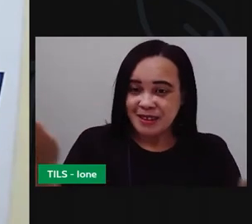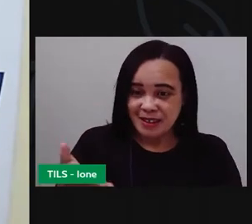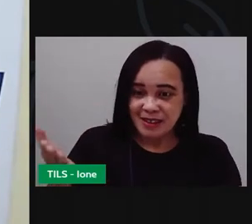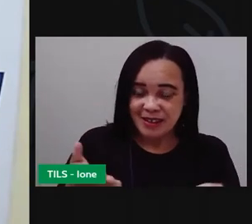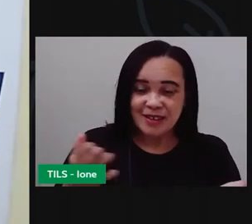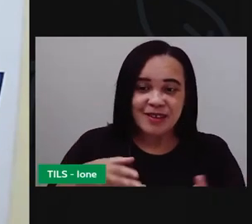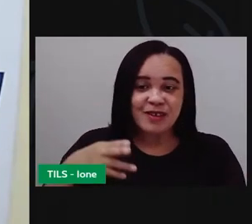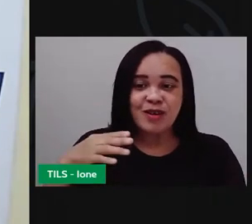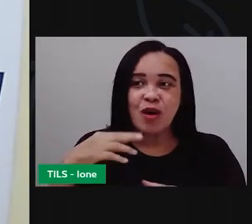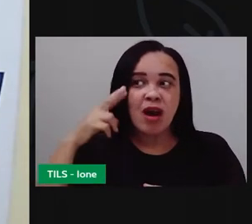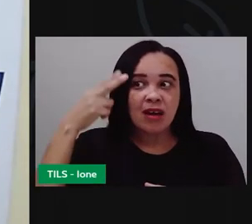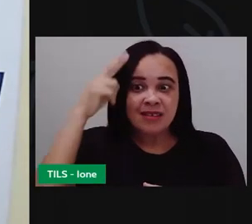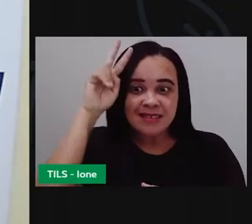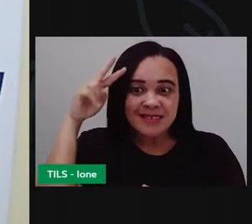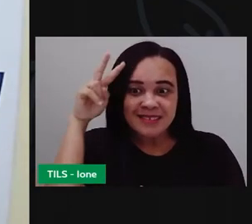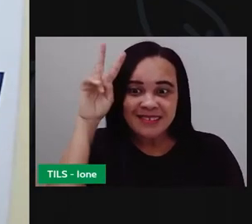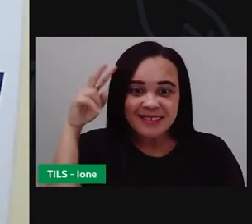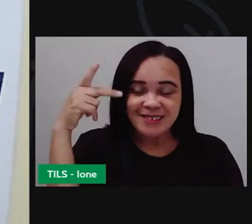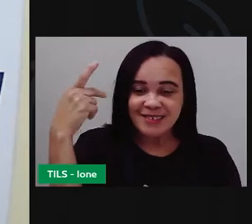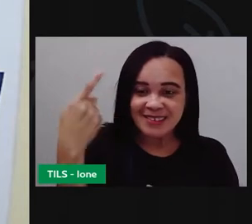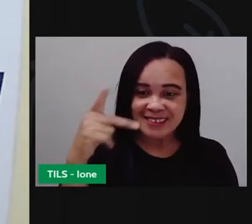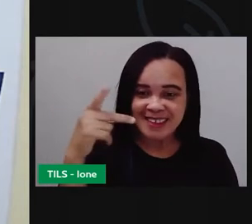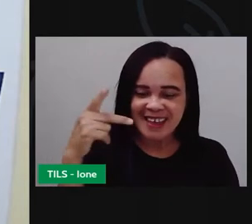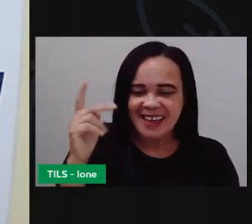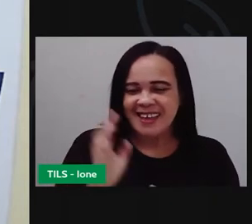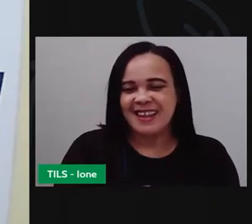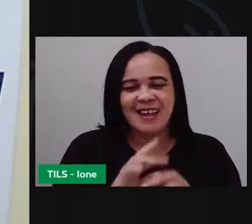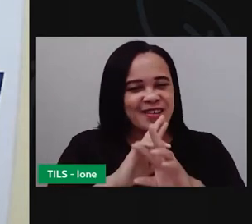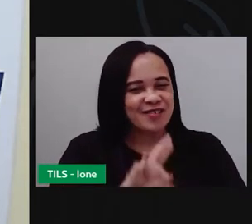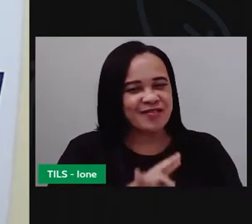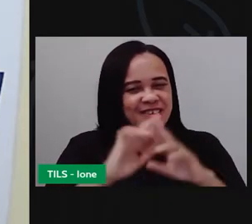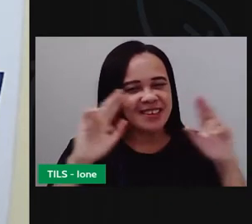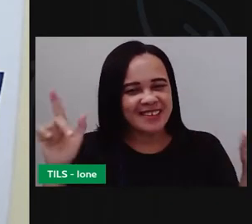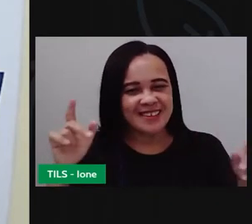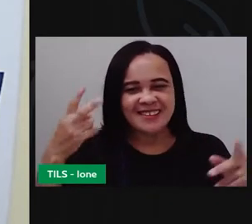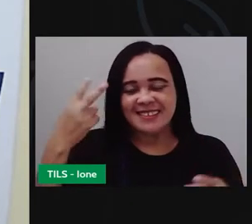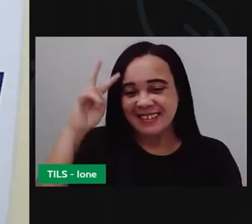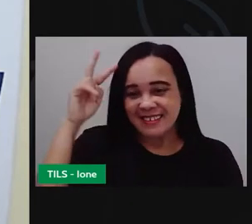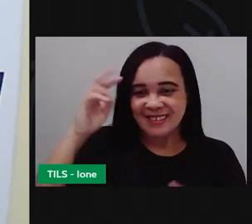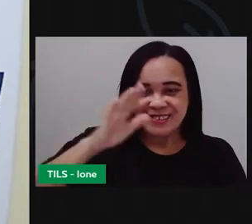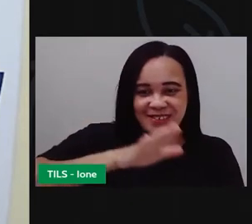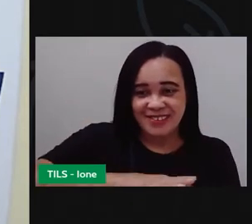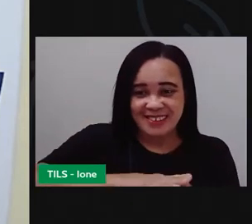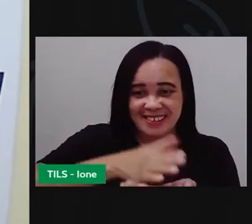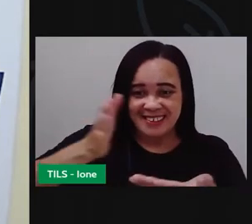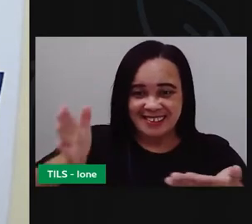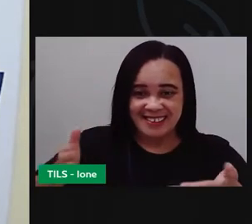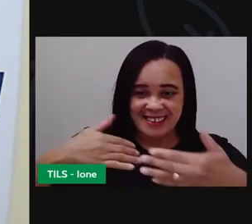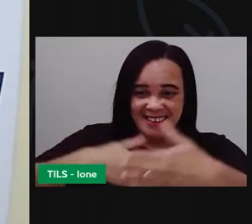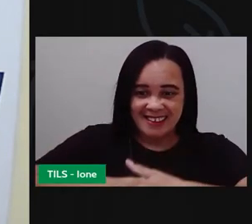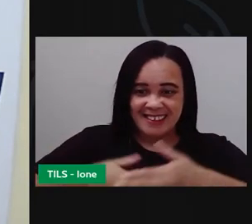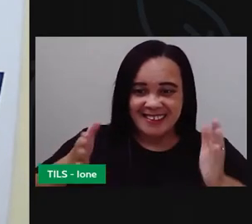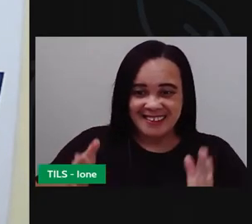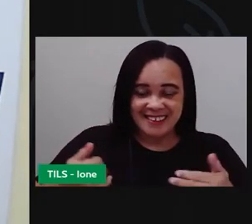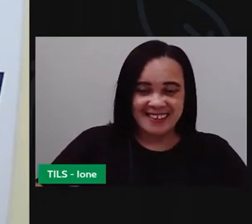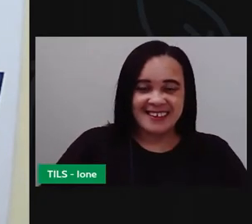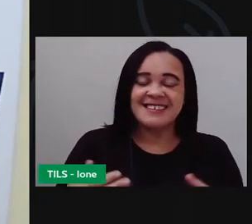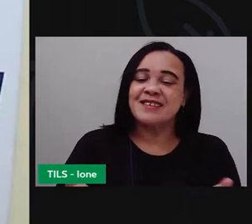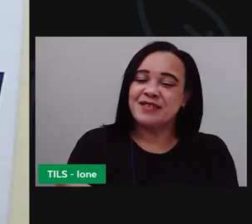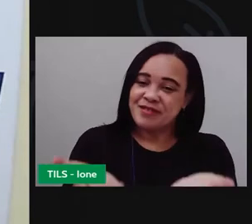a história com uma dinâmica diferente. A história é na caixa. Então vamos lá?